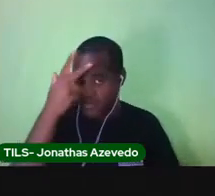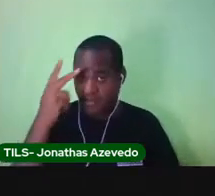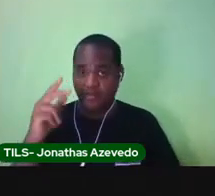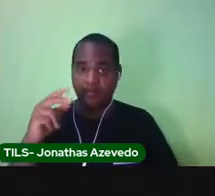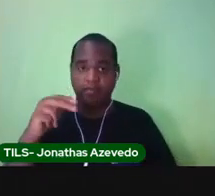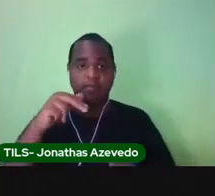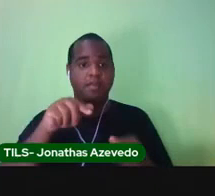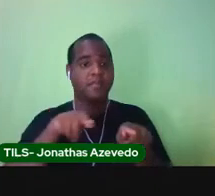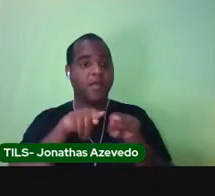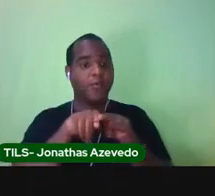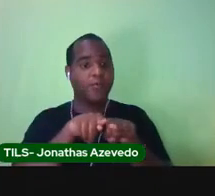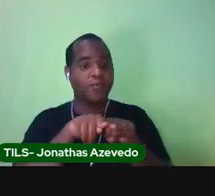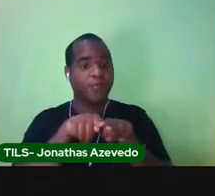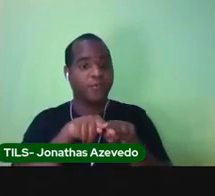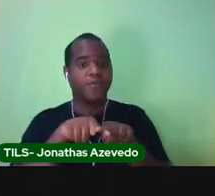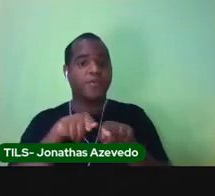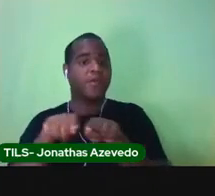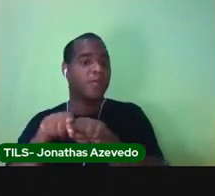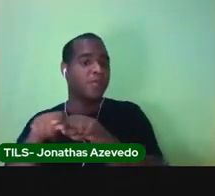irmão, viu?